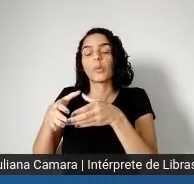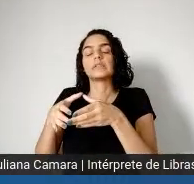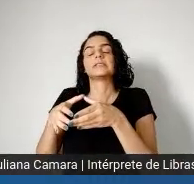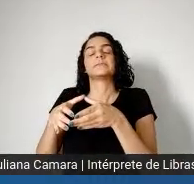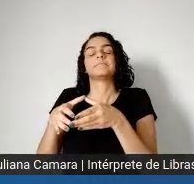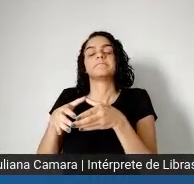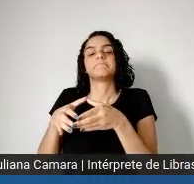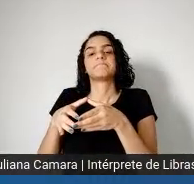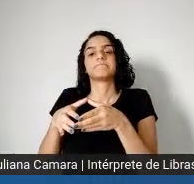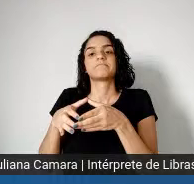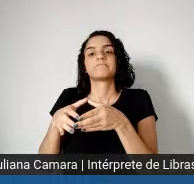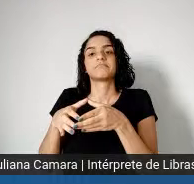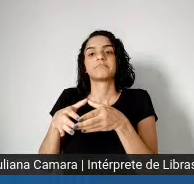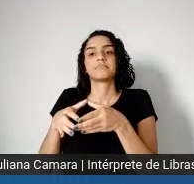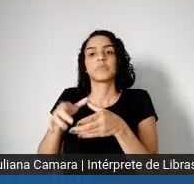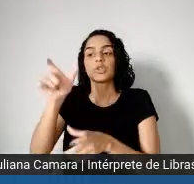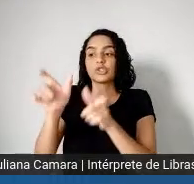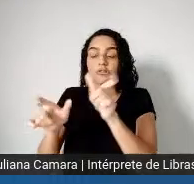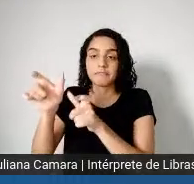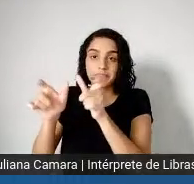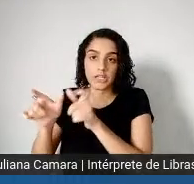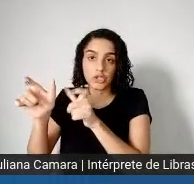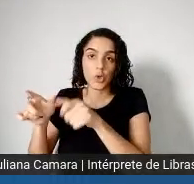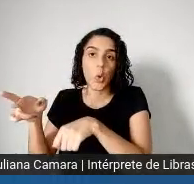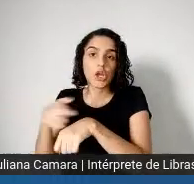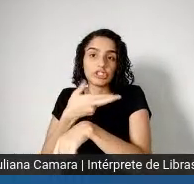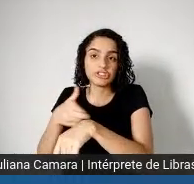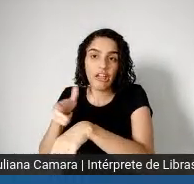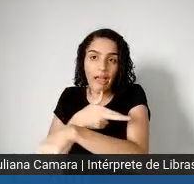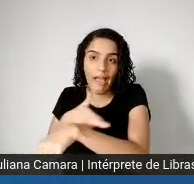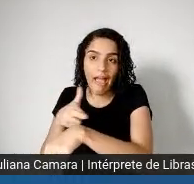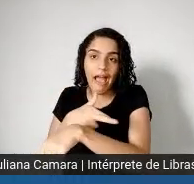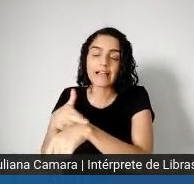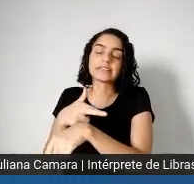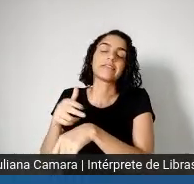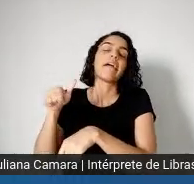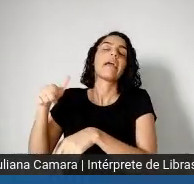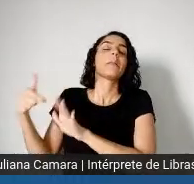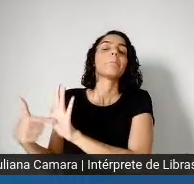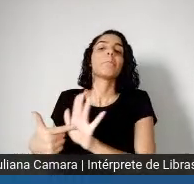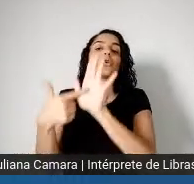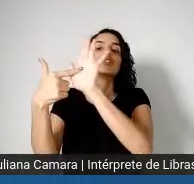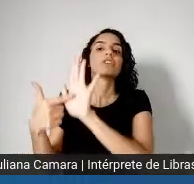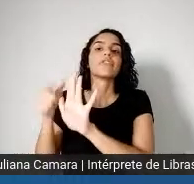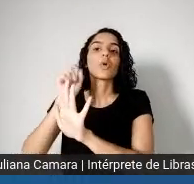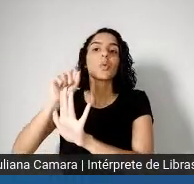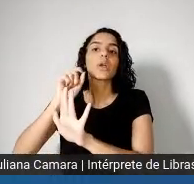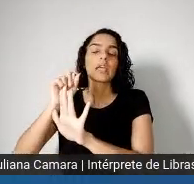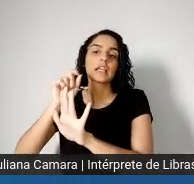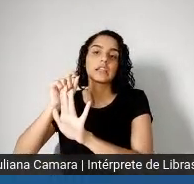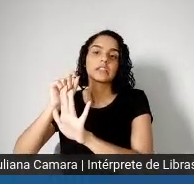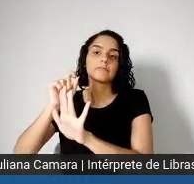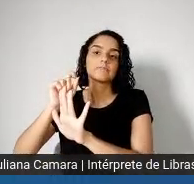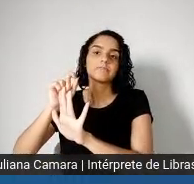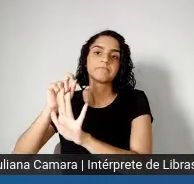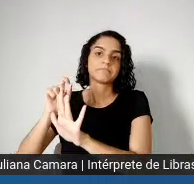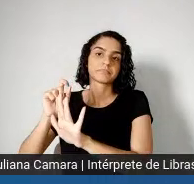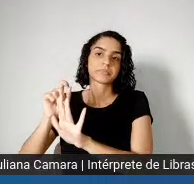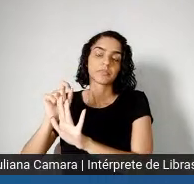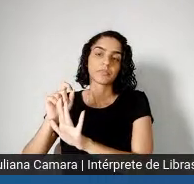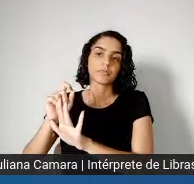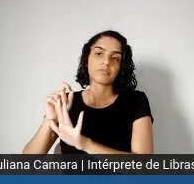étnicos minoritários na sociedade inglesa, eles apresentavam qualidade bem mais alta do que